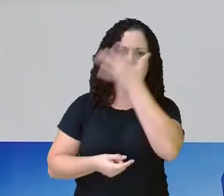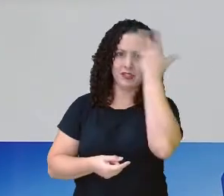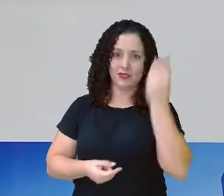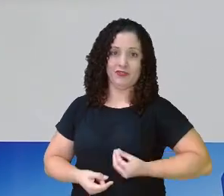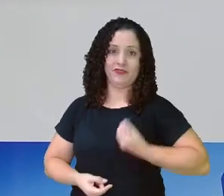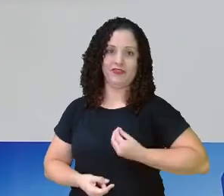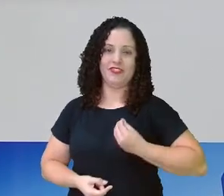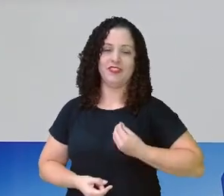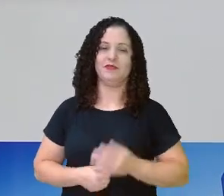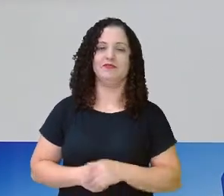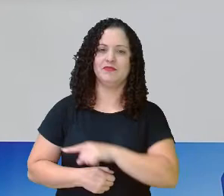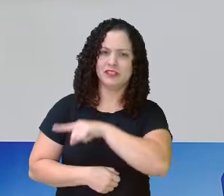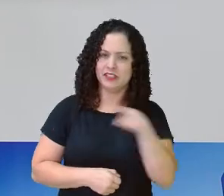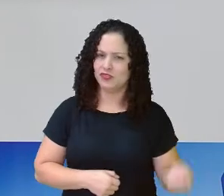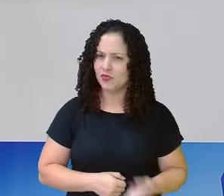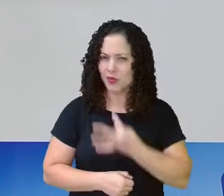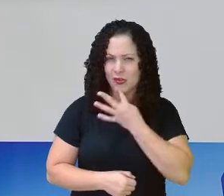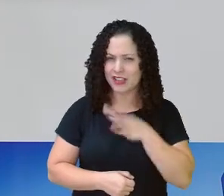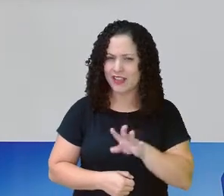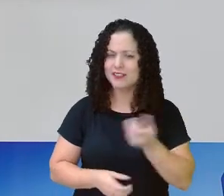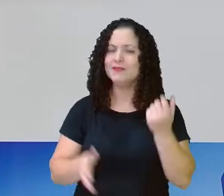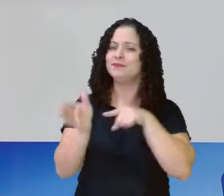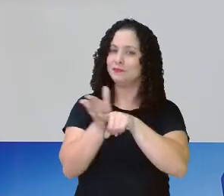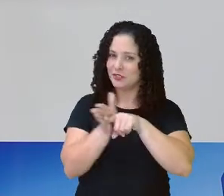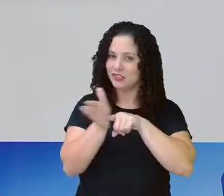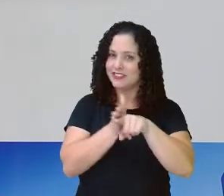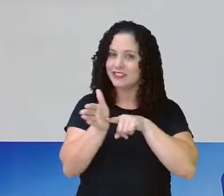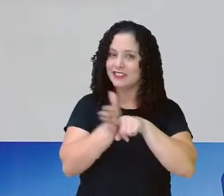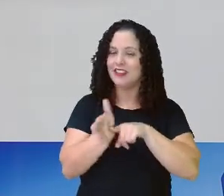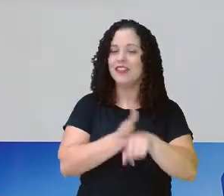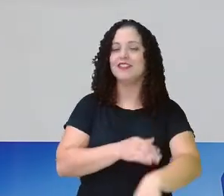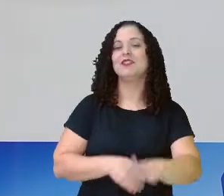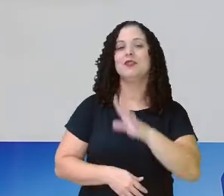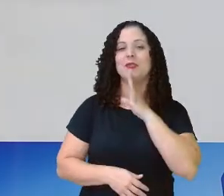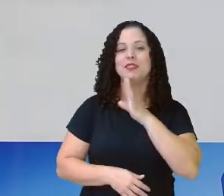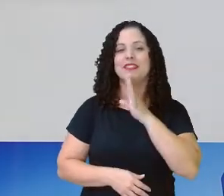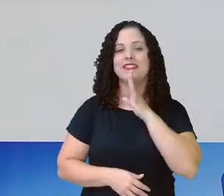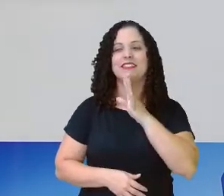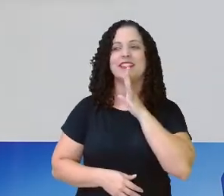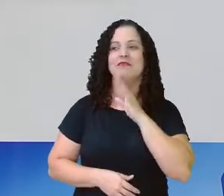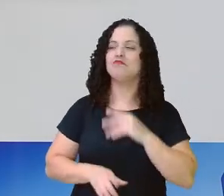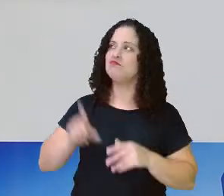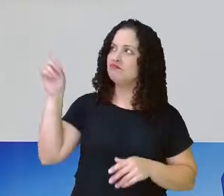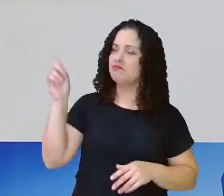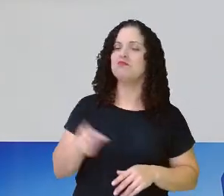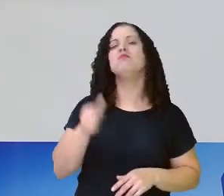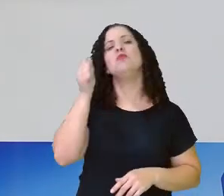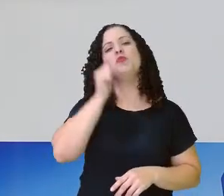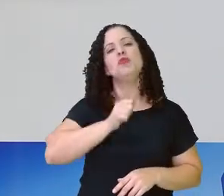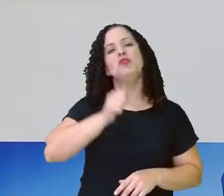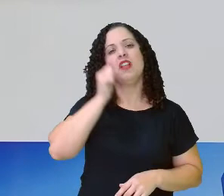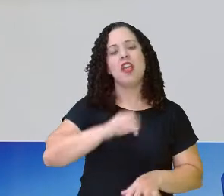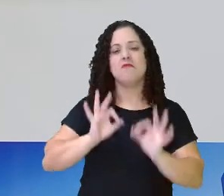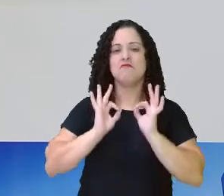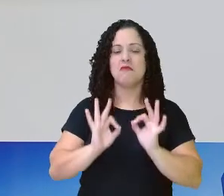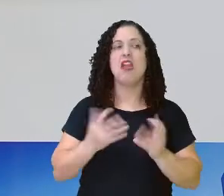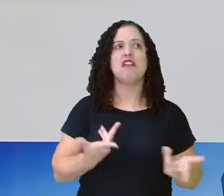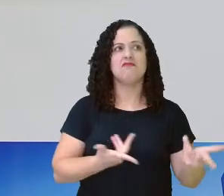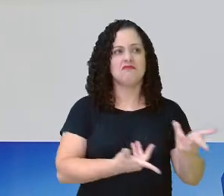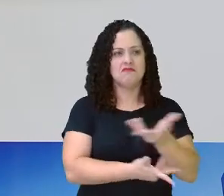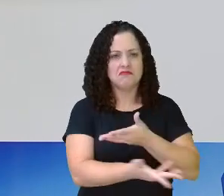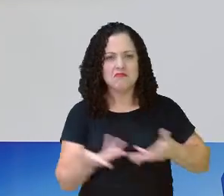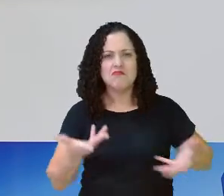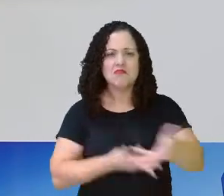Então, se vocês não conhecem, dê uma pesquisadinha para saber de Carolina de Jesus. Essa mulher é gente como a gente,